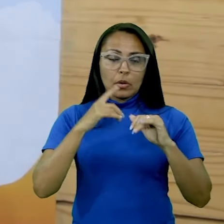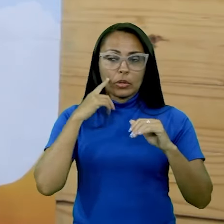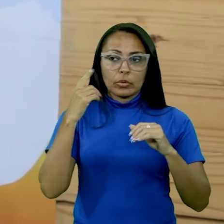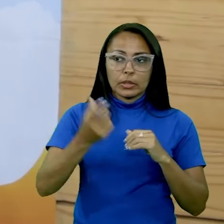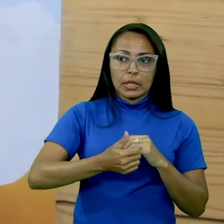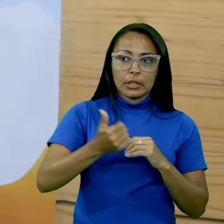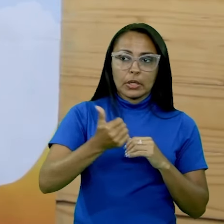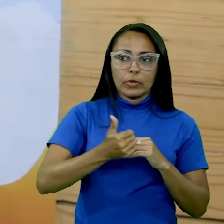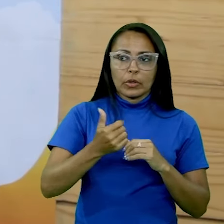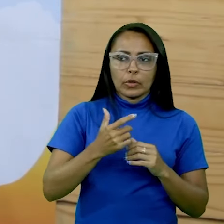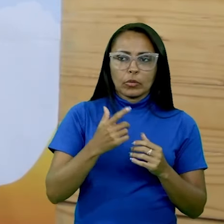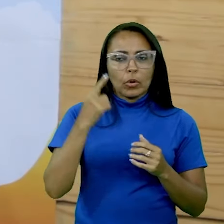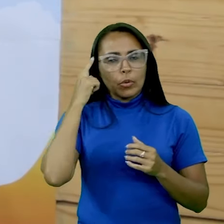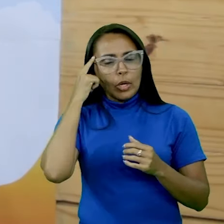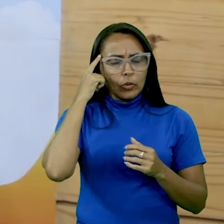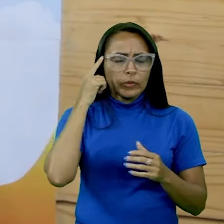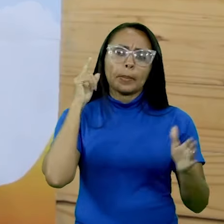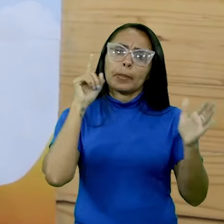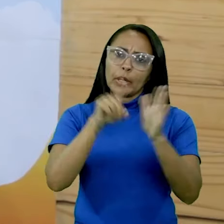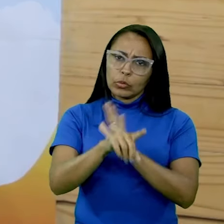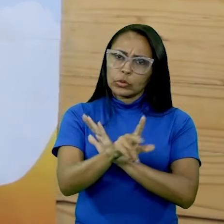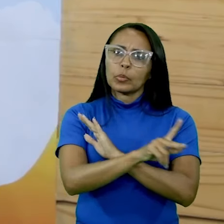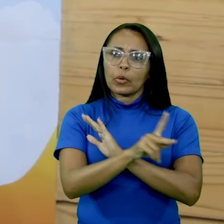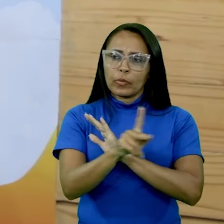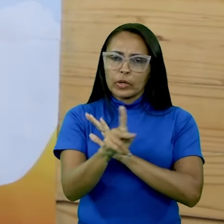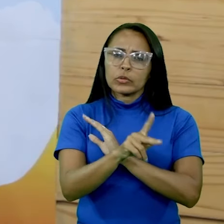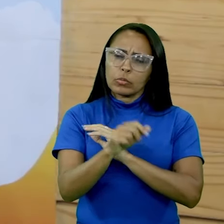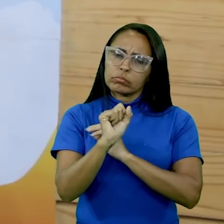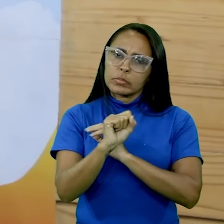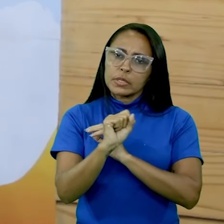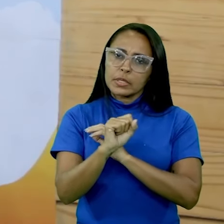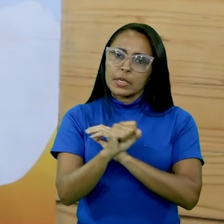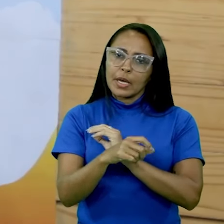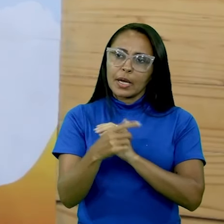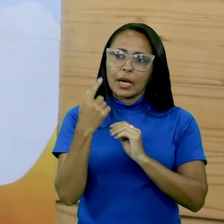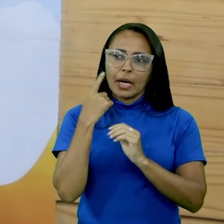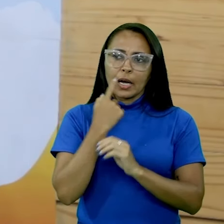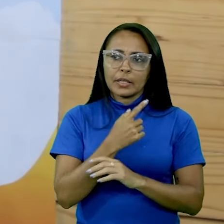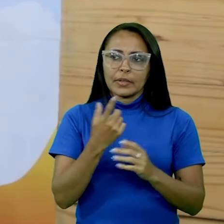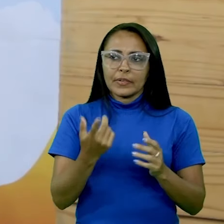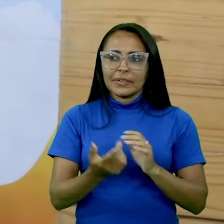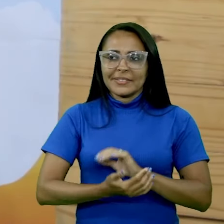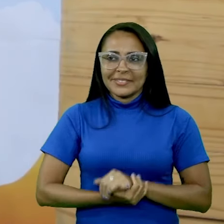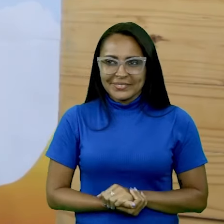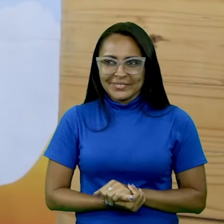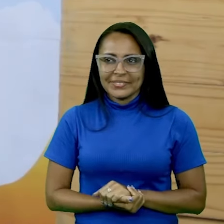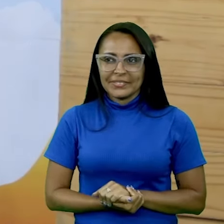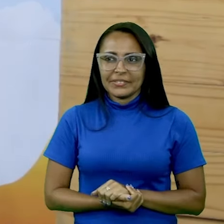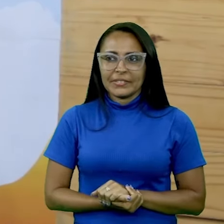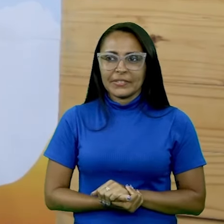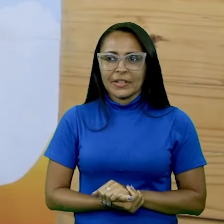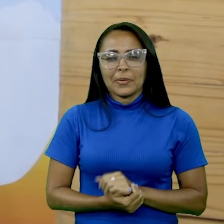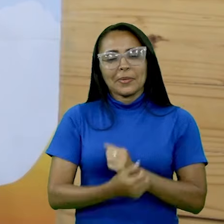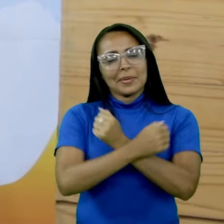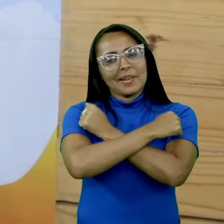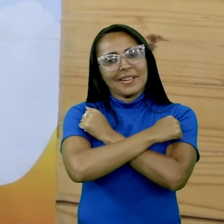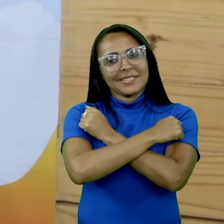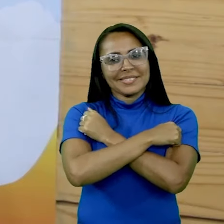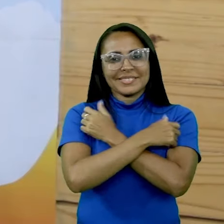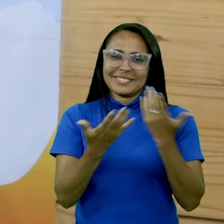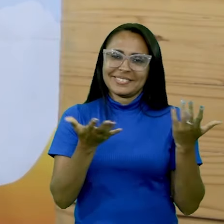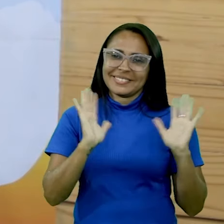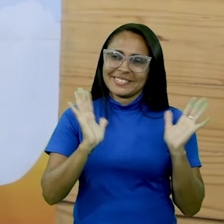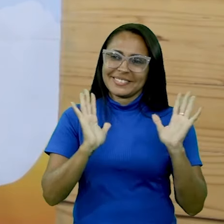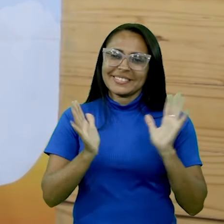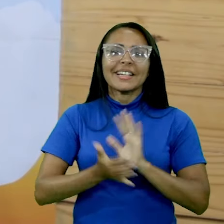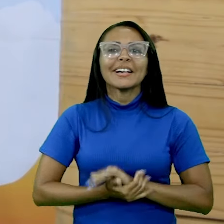Qualquer dúvida, procure o seu professor lá no ambiente virtual do aluno, através dos fóruns de perguntas e discussões. Um grande abraço e